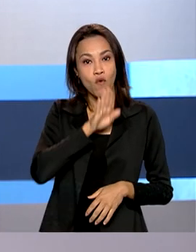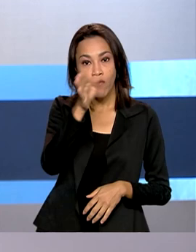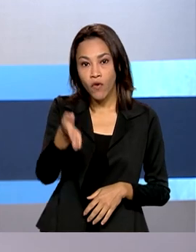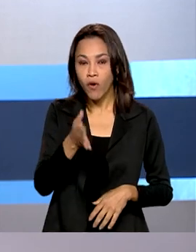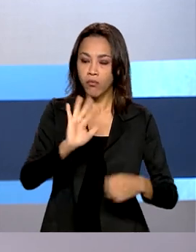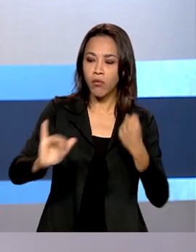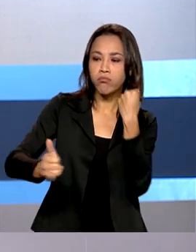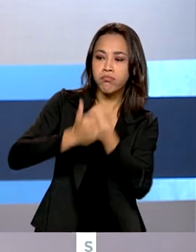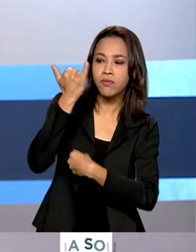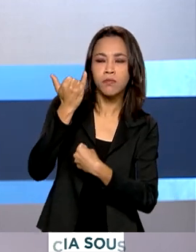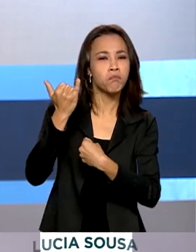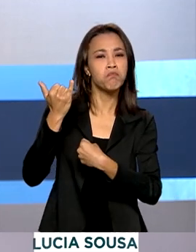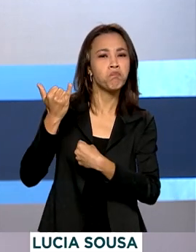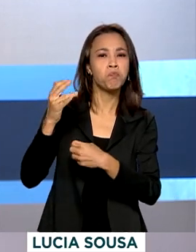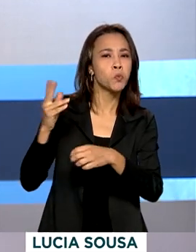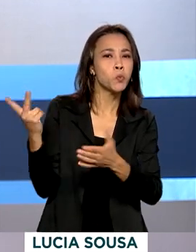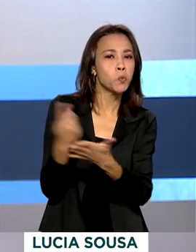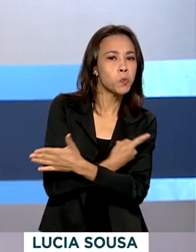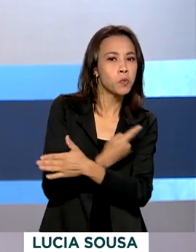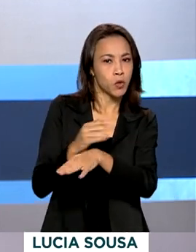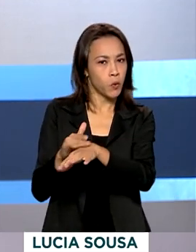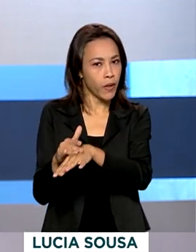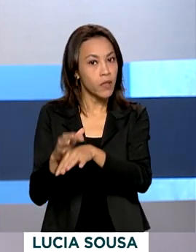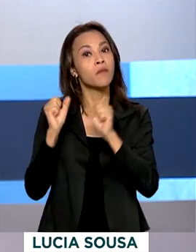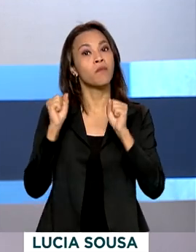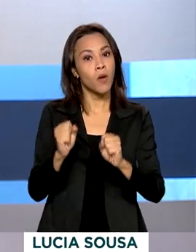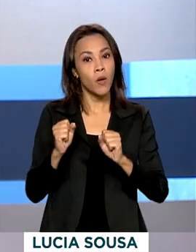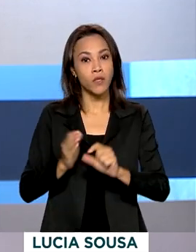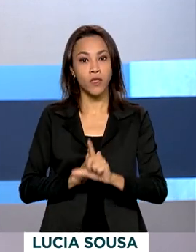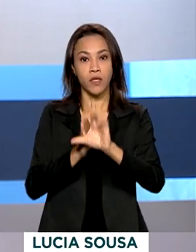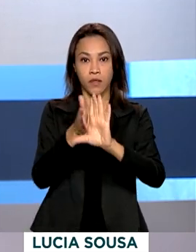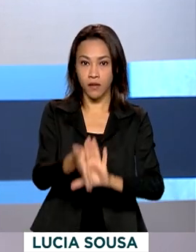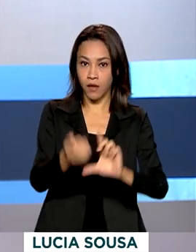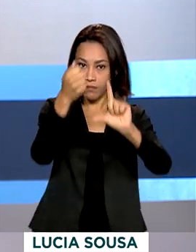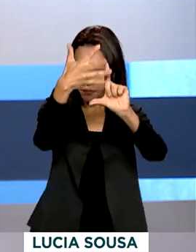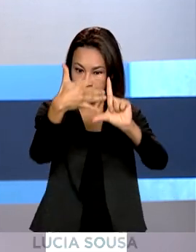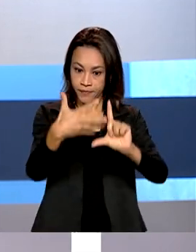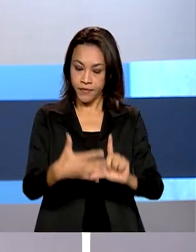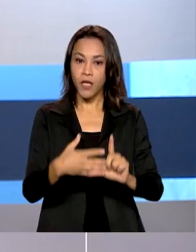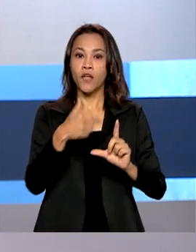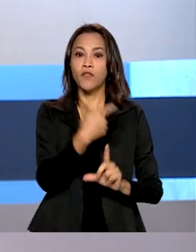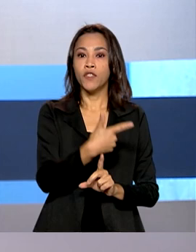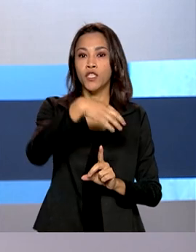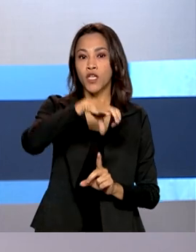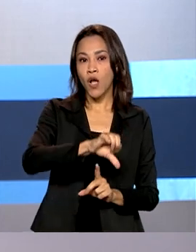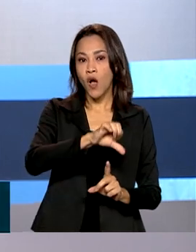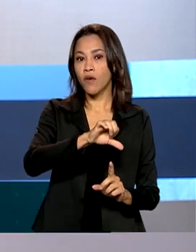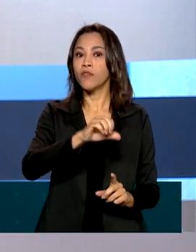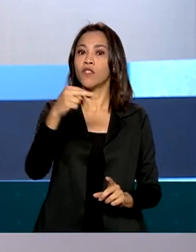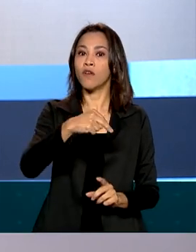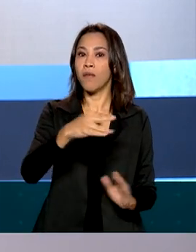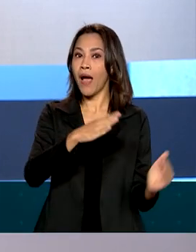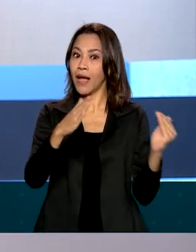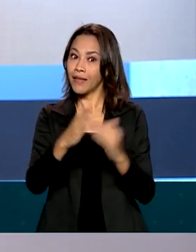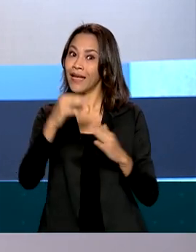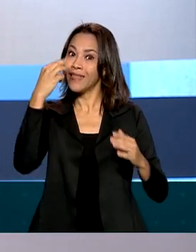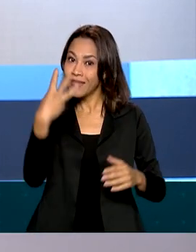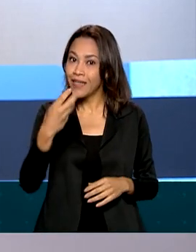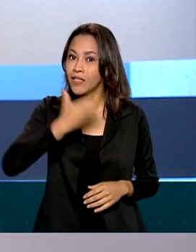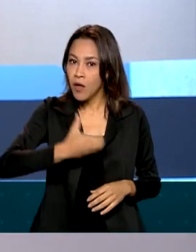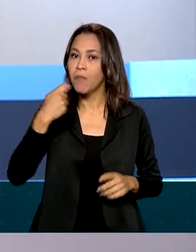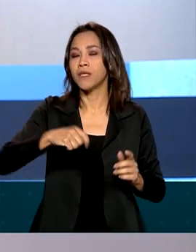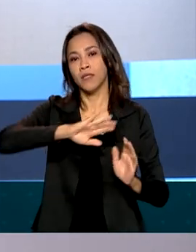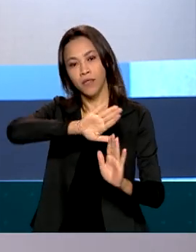de doença pode solicitar a reaplicação na página do participante de 29 de novembro a 3 de dezembro. É preciso anexar o